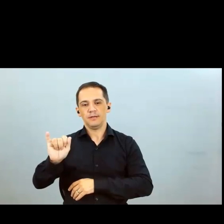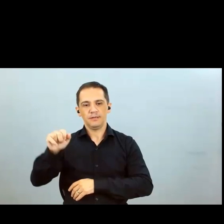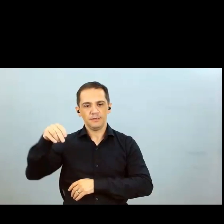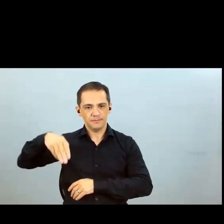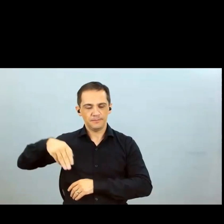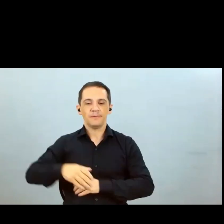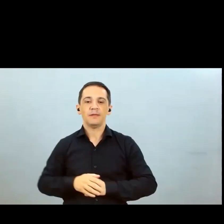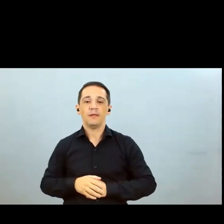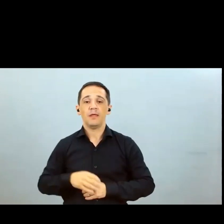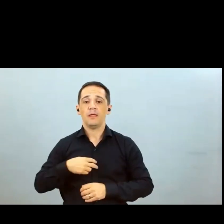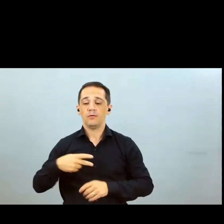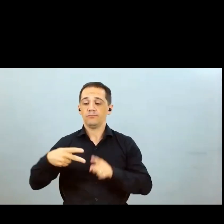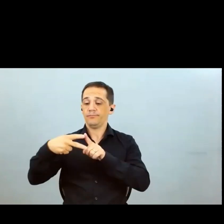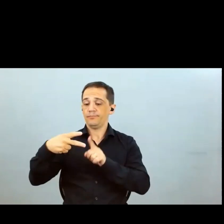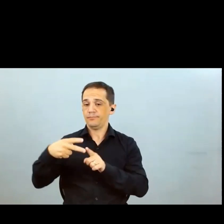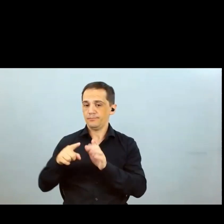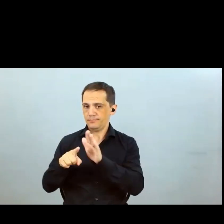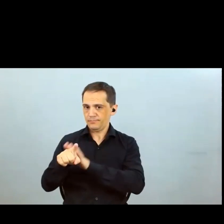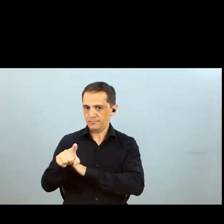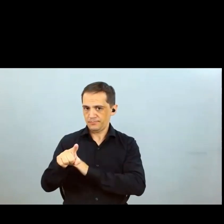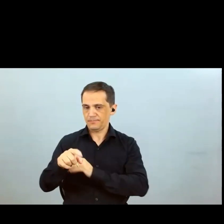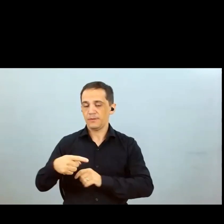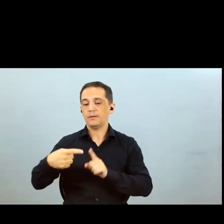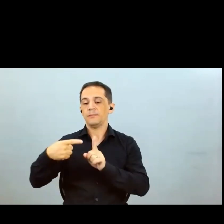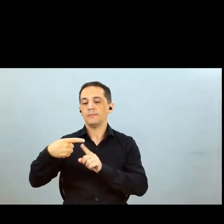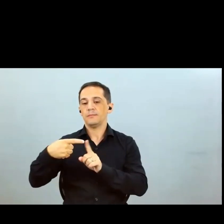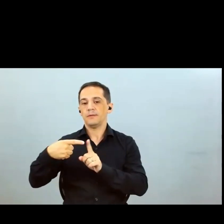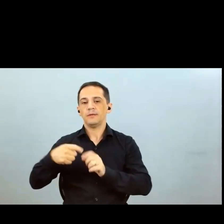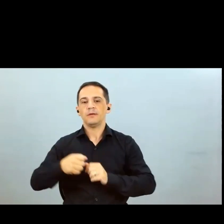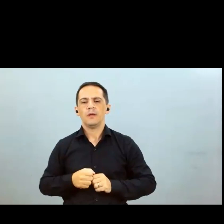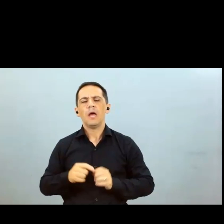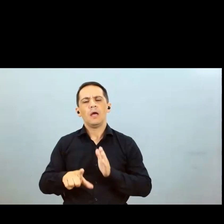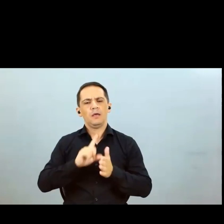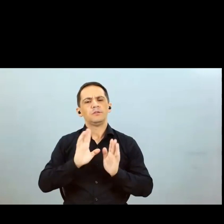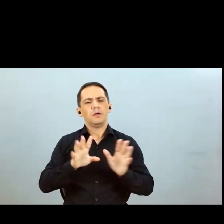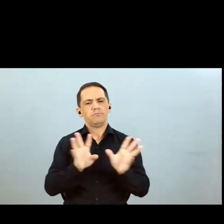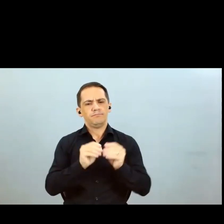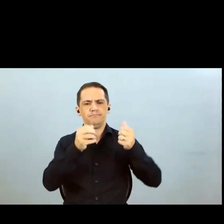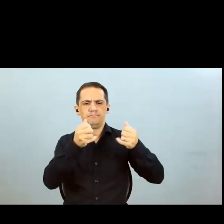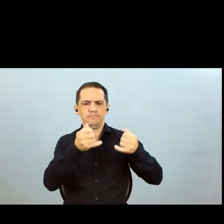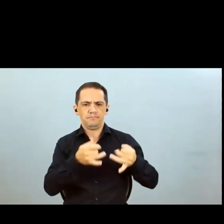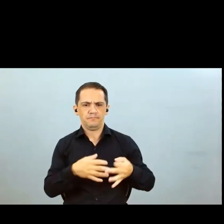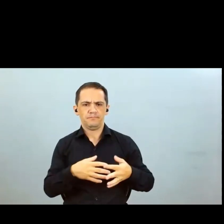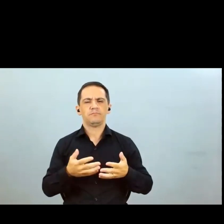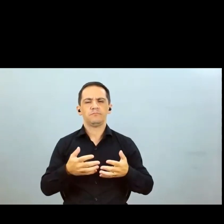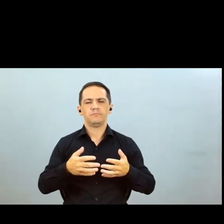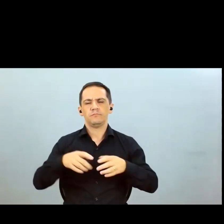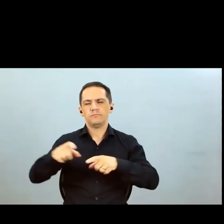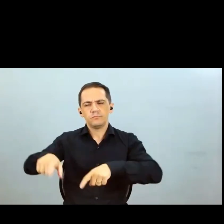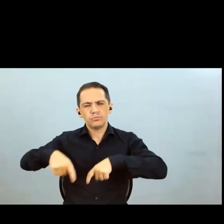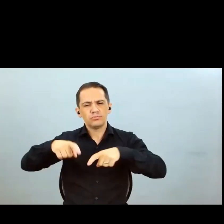pontos que eu queria bater com vocês. O primeiro, vocês já comentaram um pouco sobre as condições das lavouras de